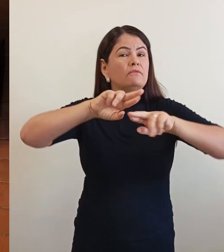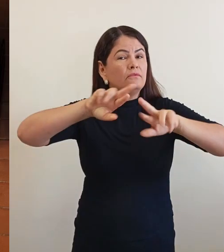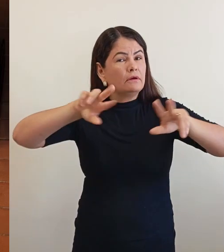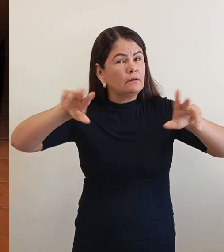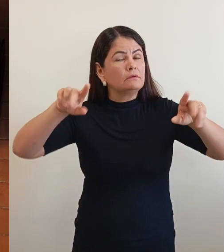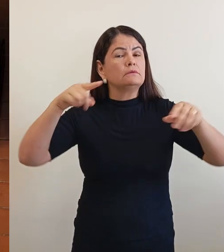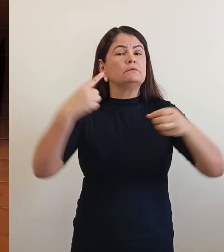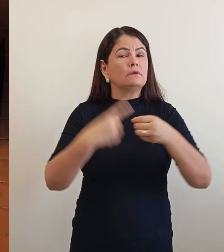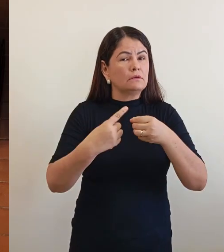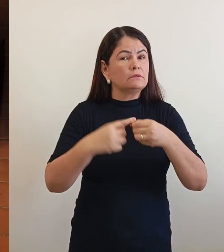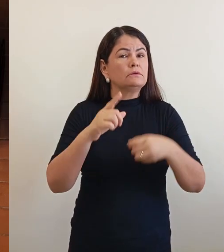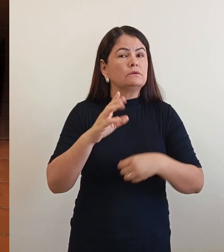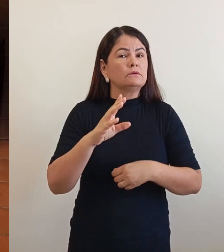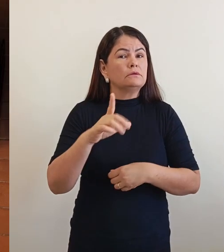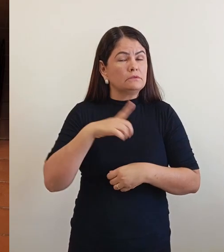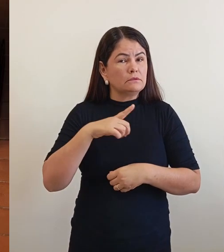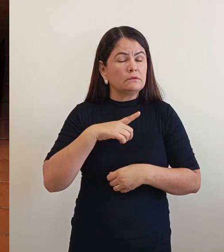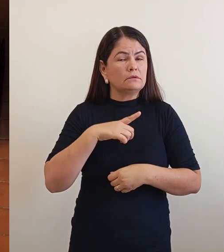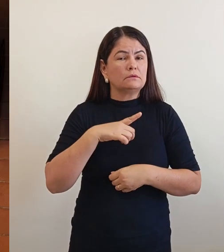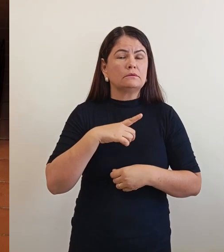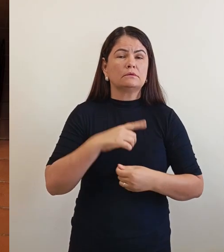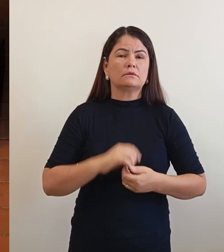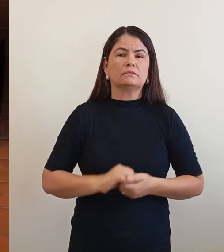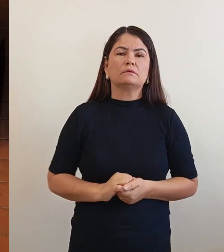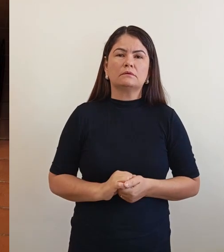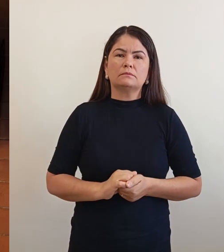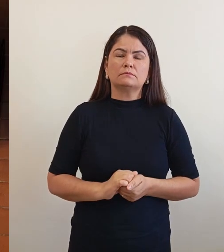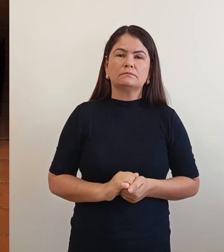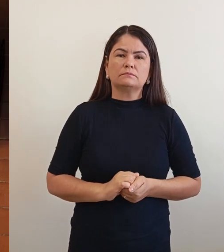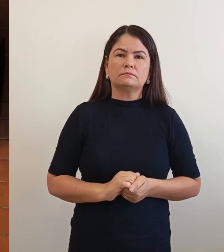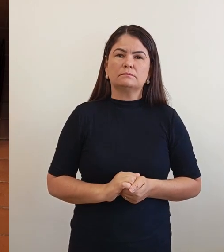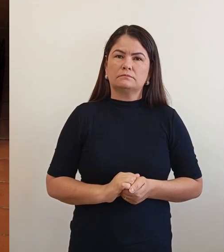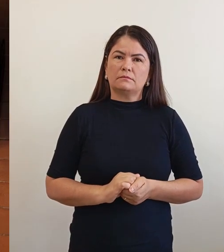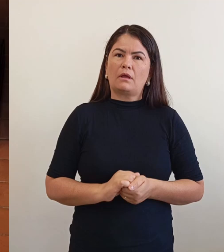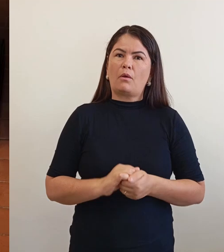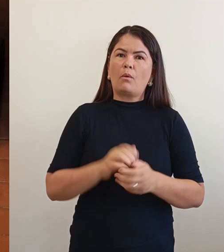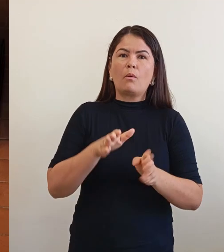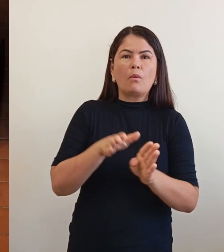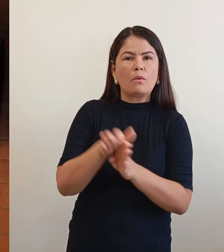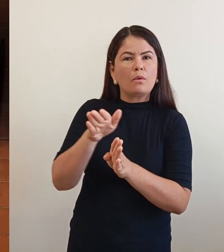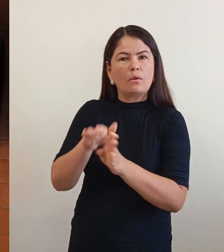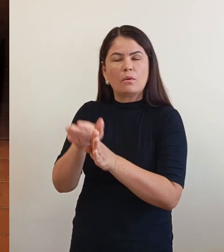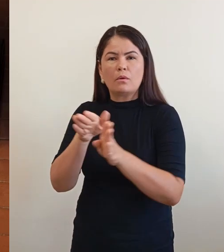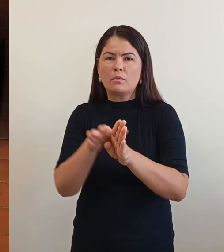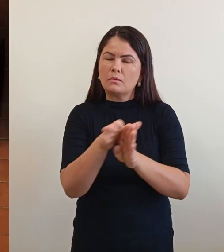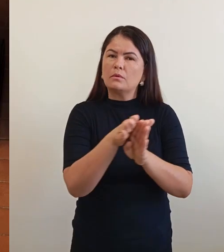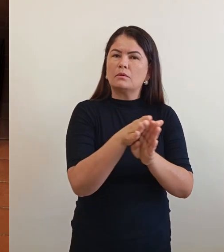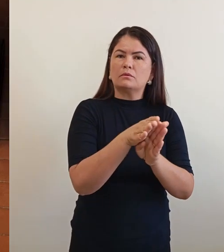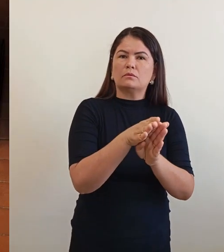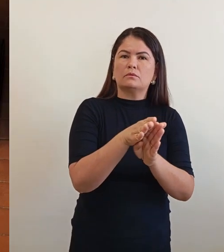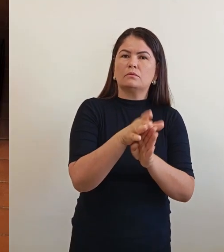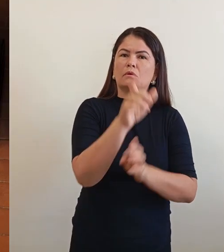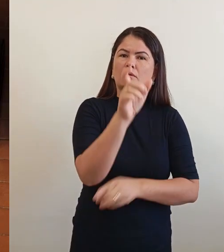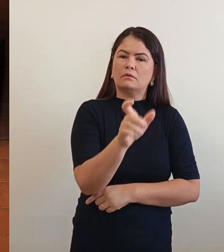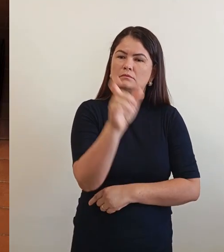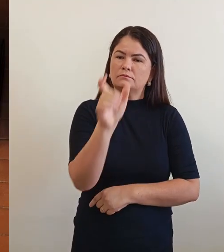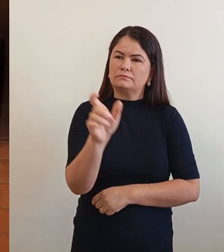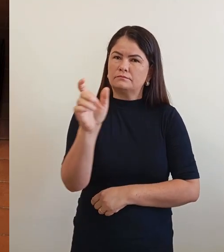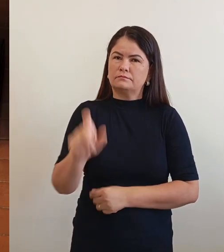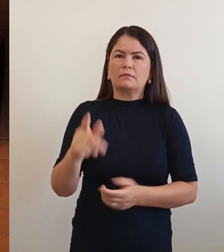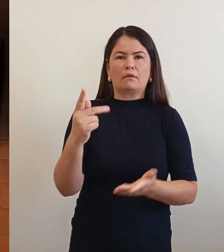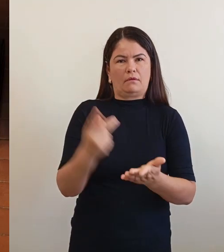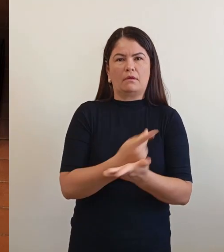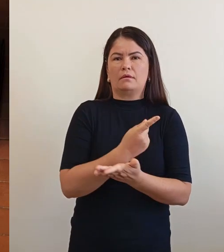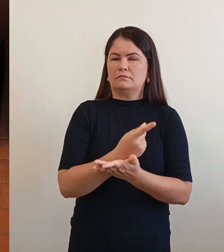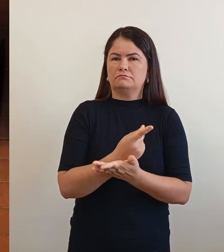e essa segurança municipal vai estar orientando as pessoas. Errar, nós todo mundo erramos.